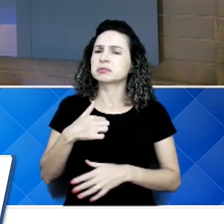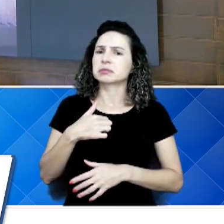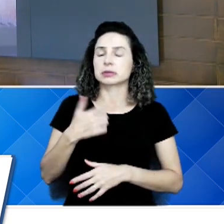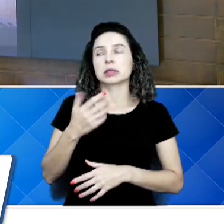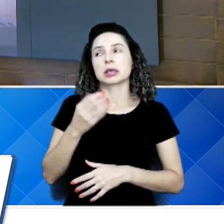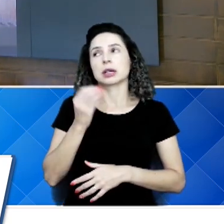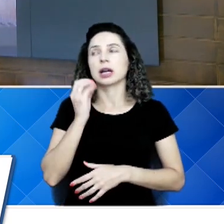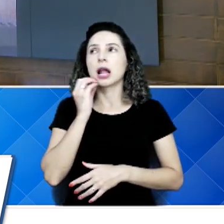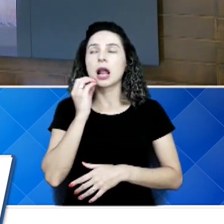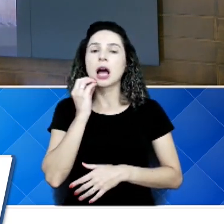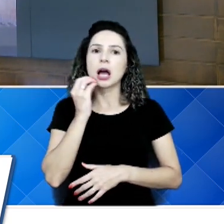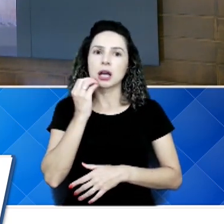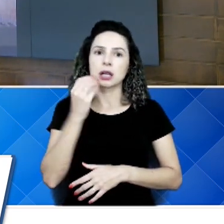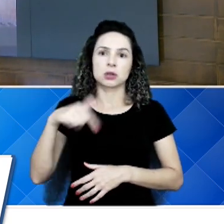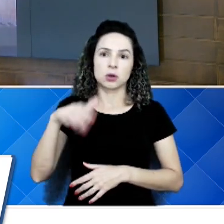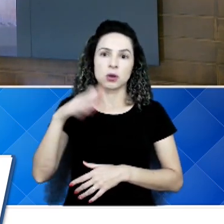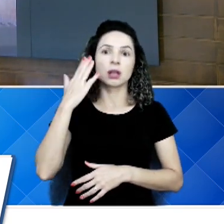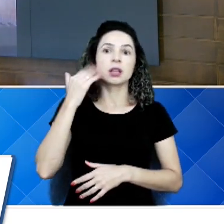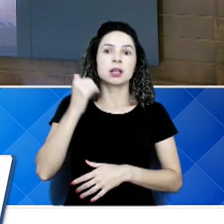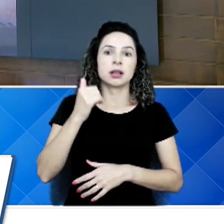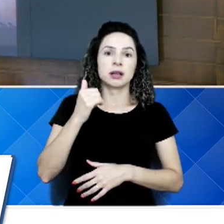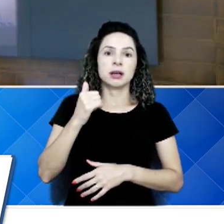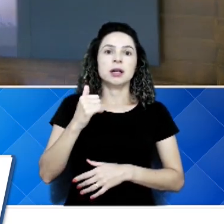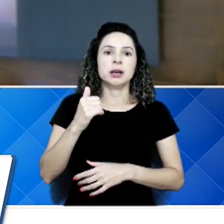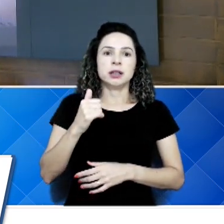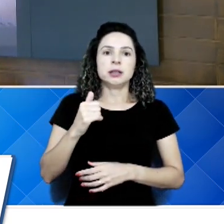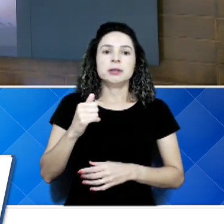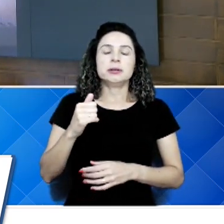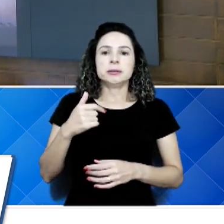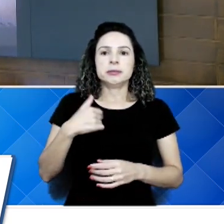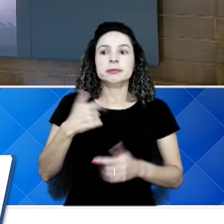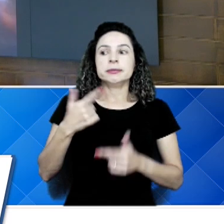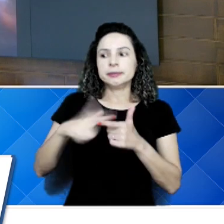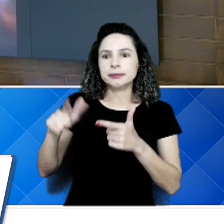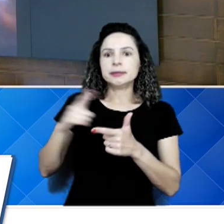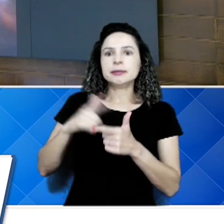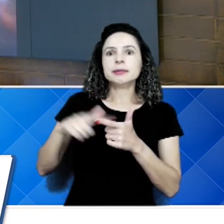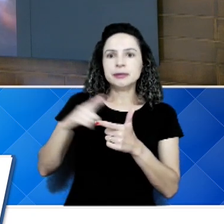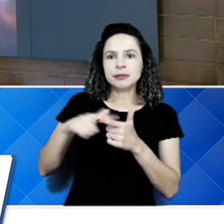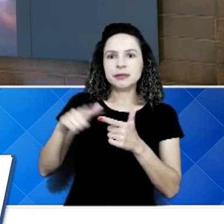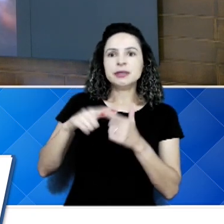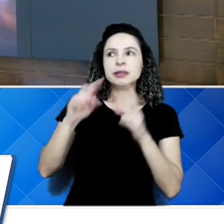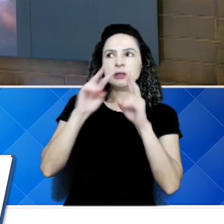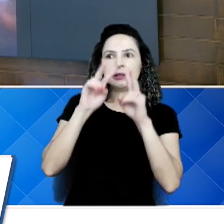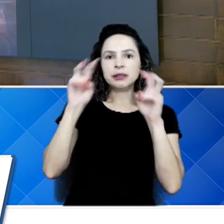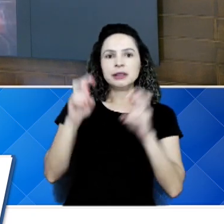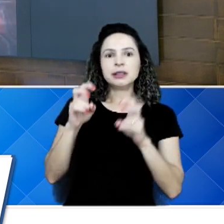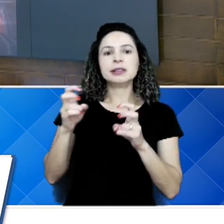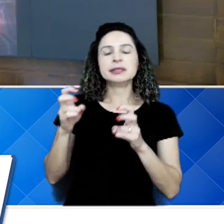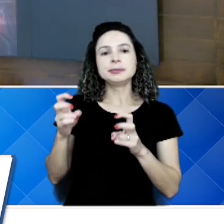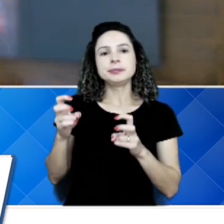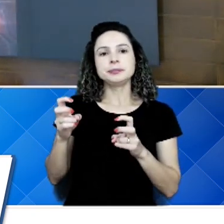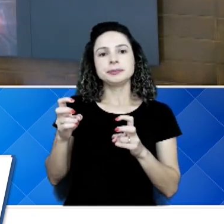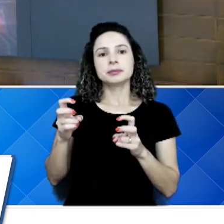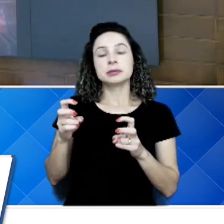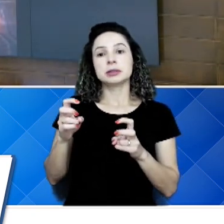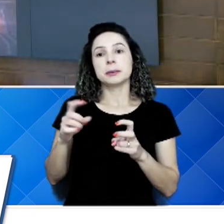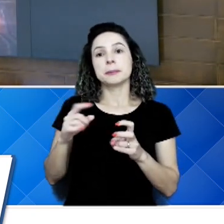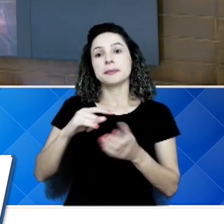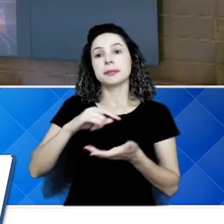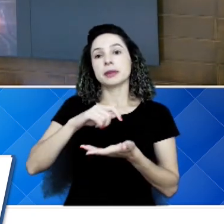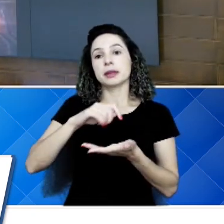sabemos aí que nós estamos com um problema em relação à licitação